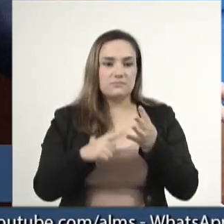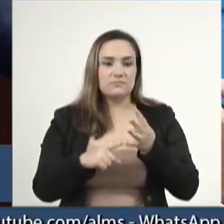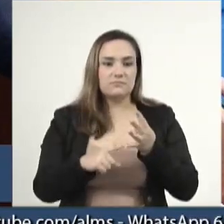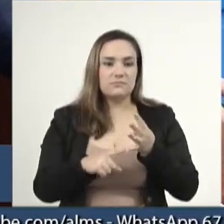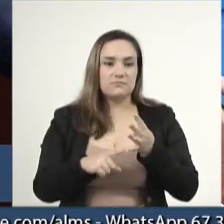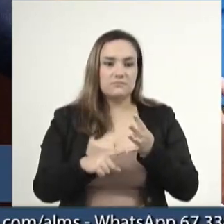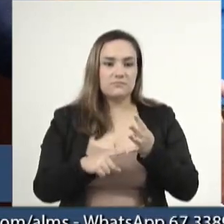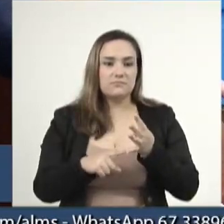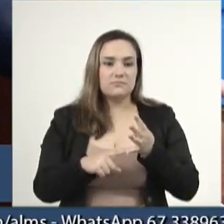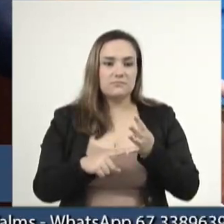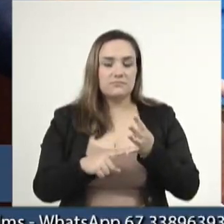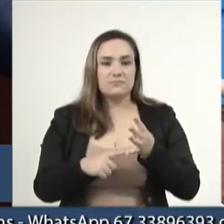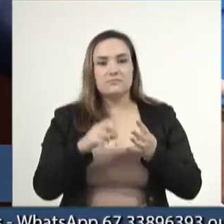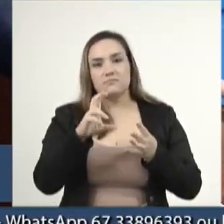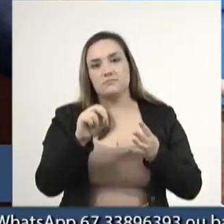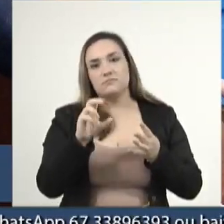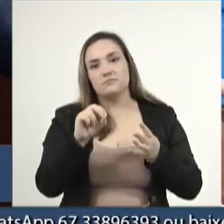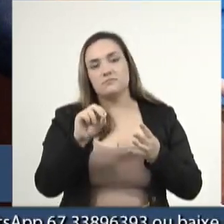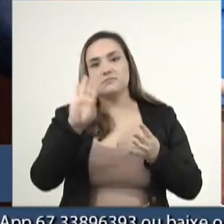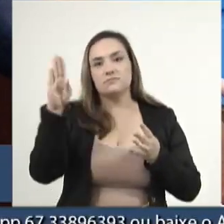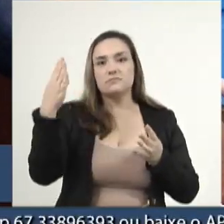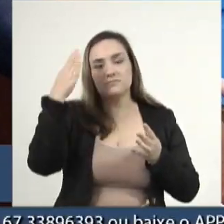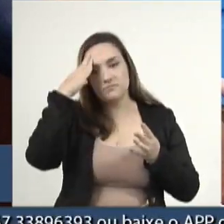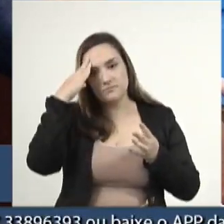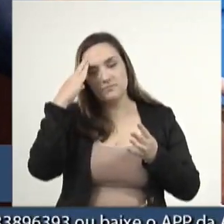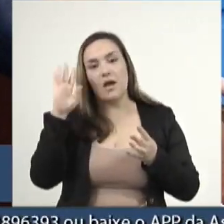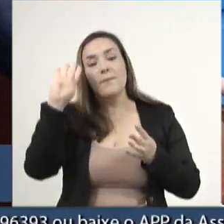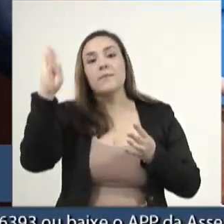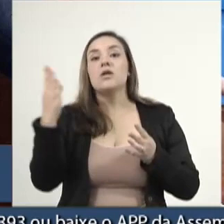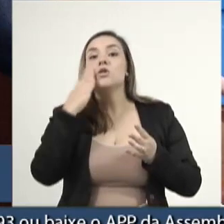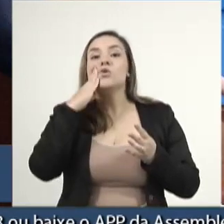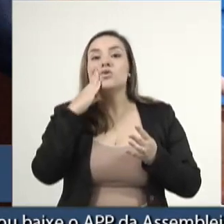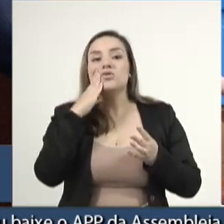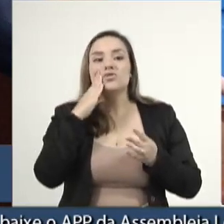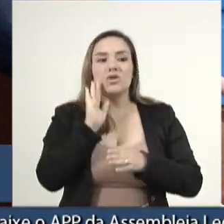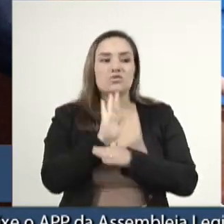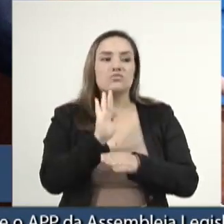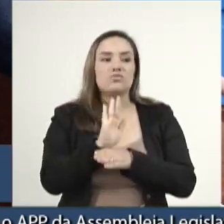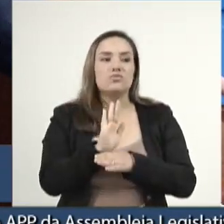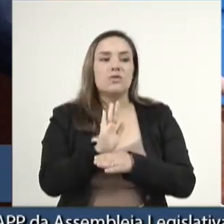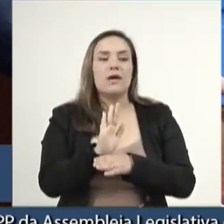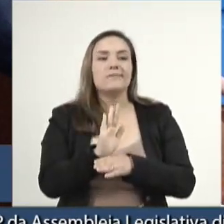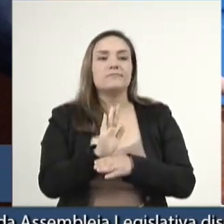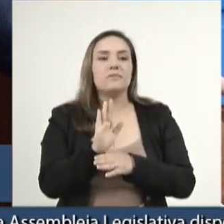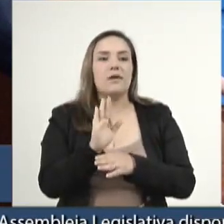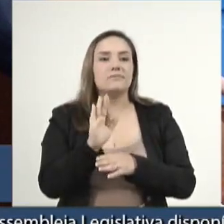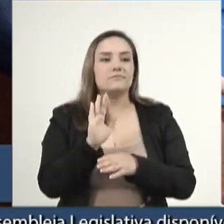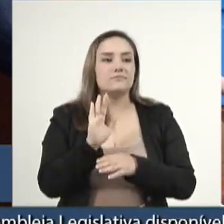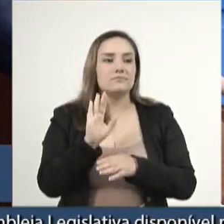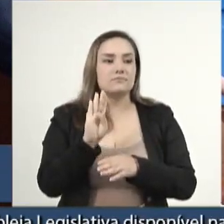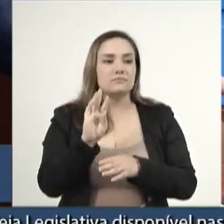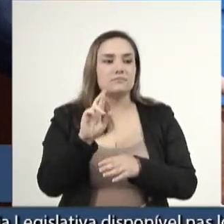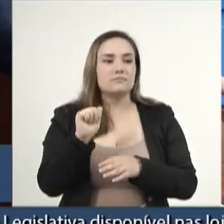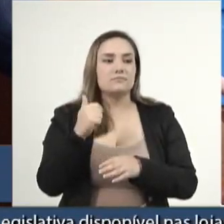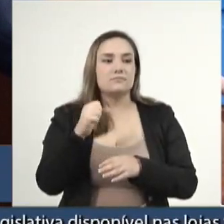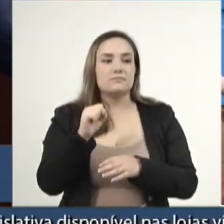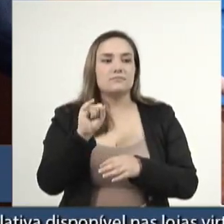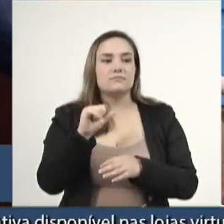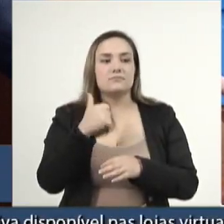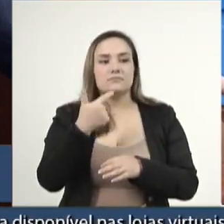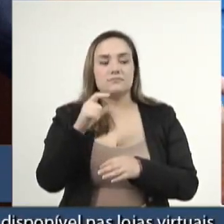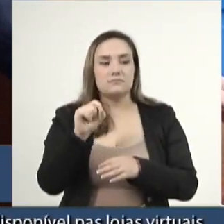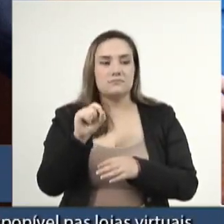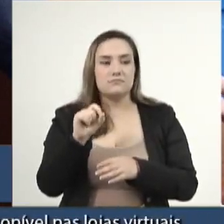50 bilhões de aumento do Auxílio Brasil e, lembrando que não havia orçamento